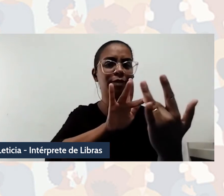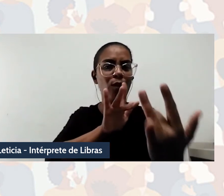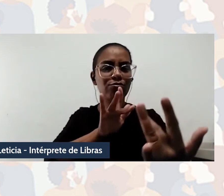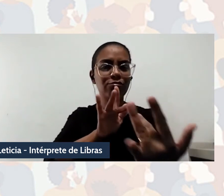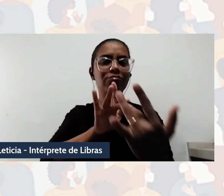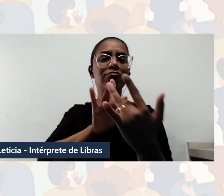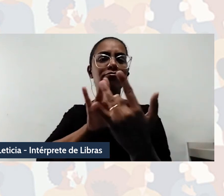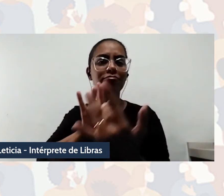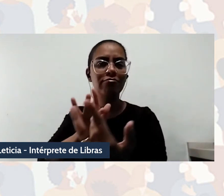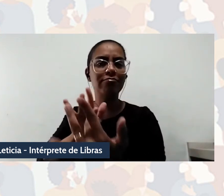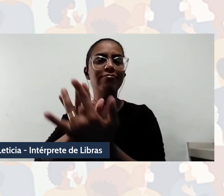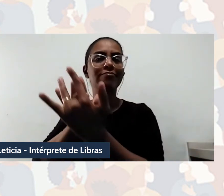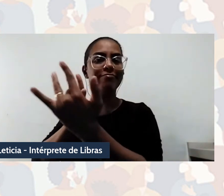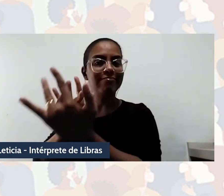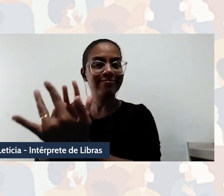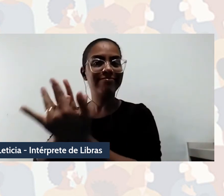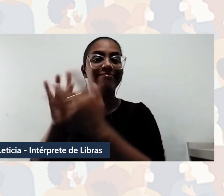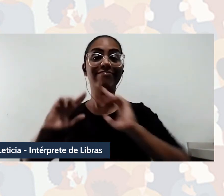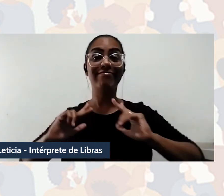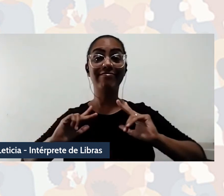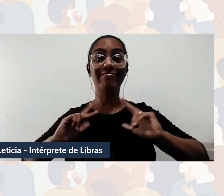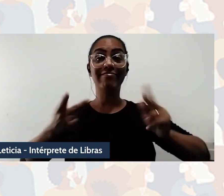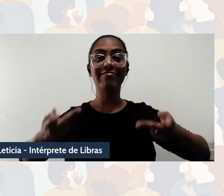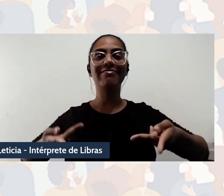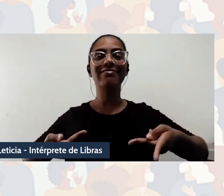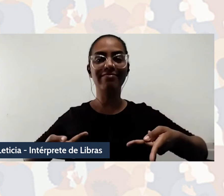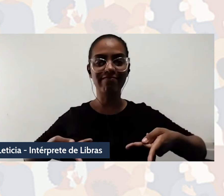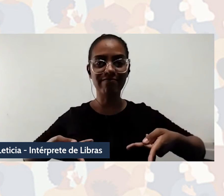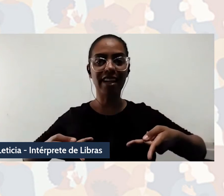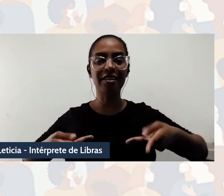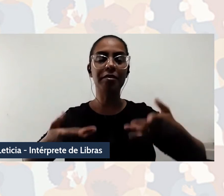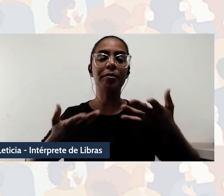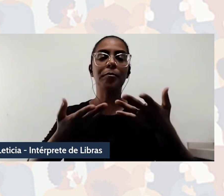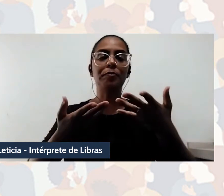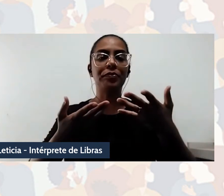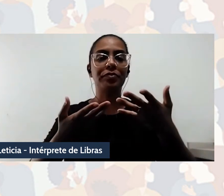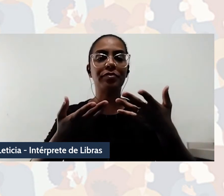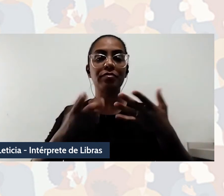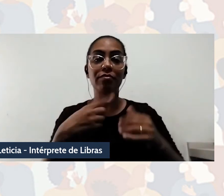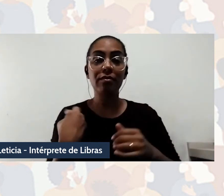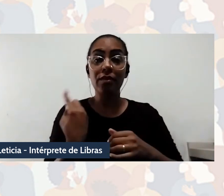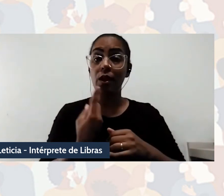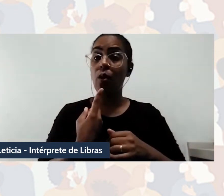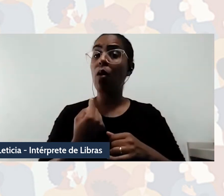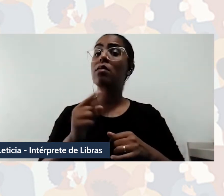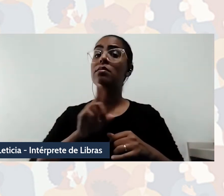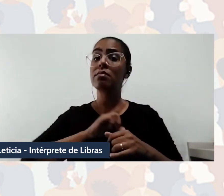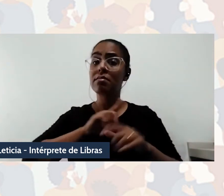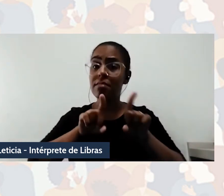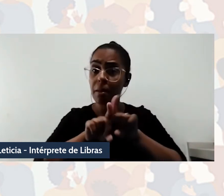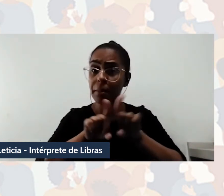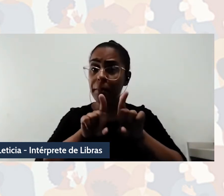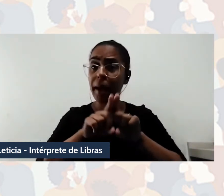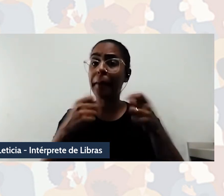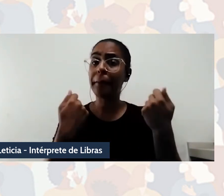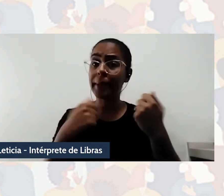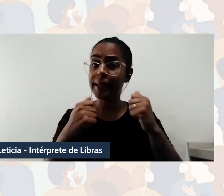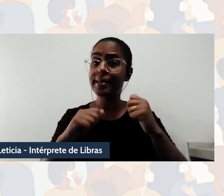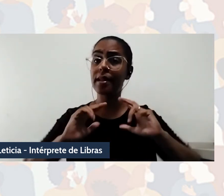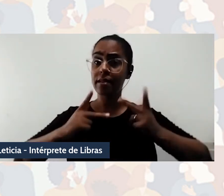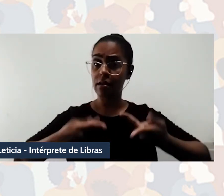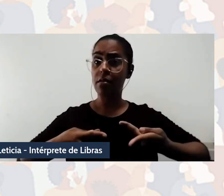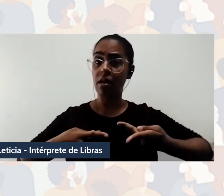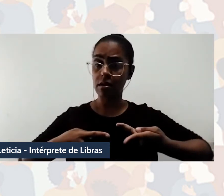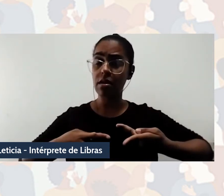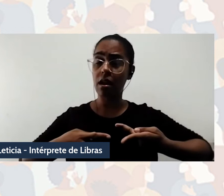se humanize, que ela também nos humanize enquanto pesquisadora e pesquisador que somos.